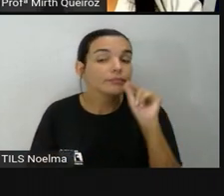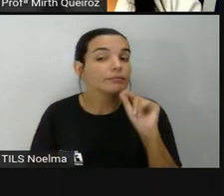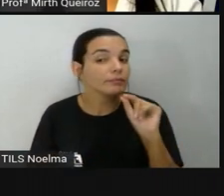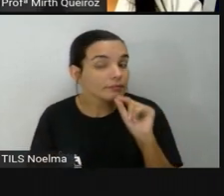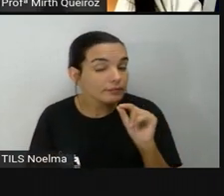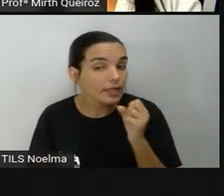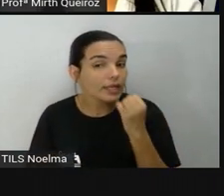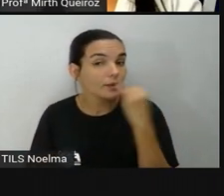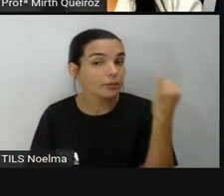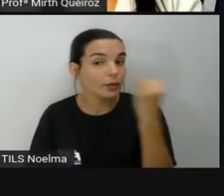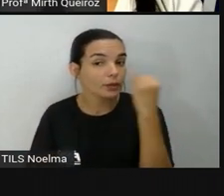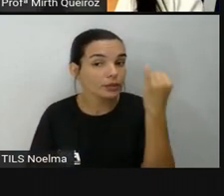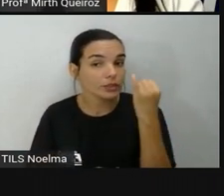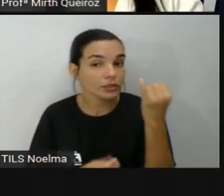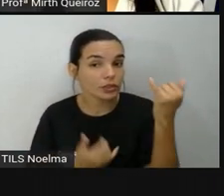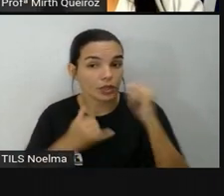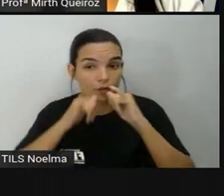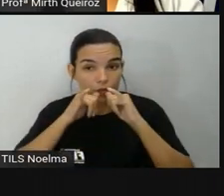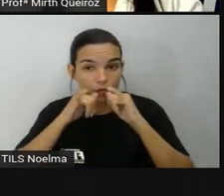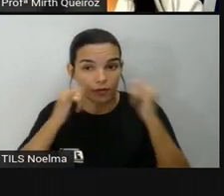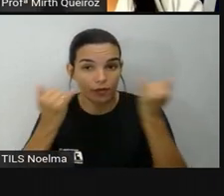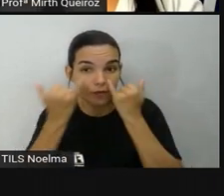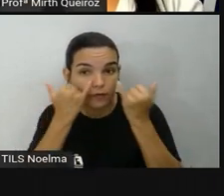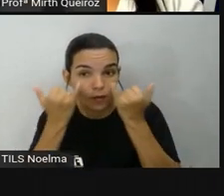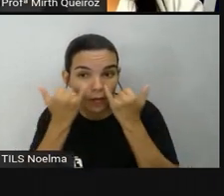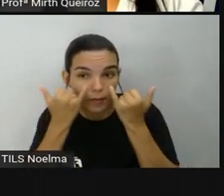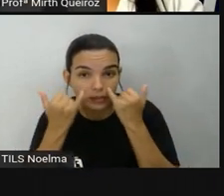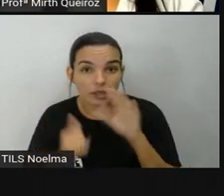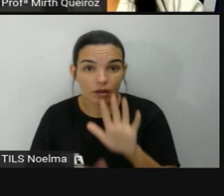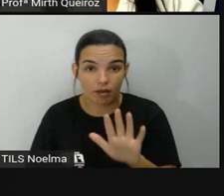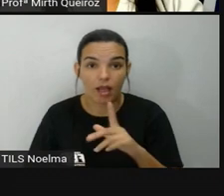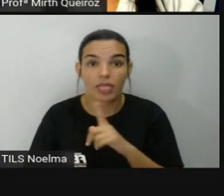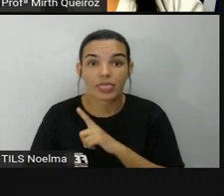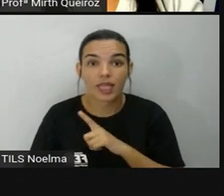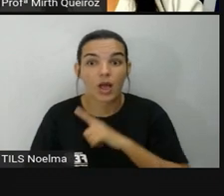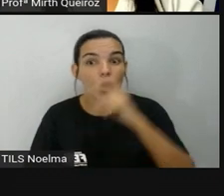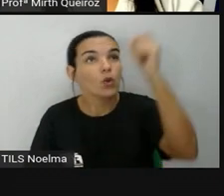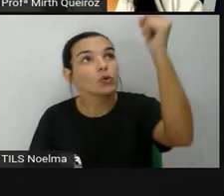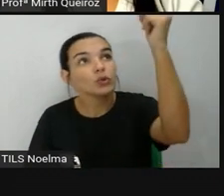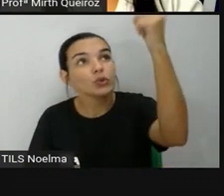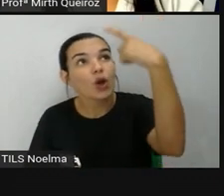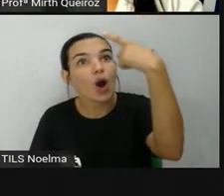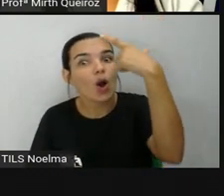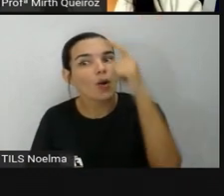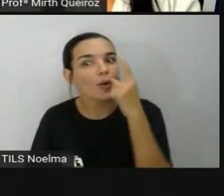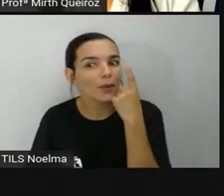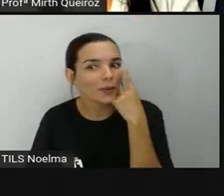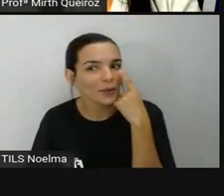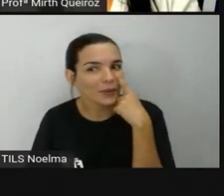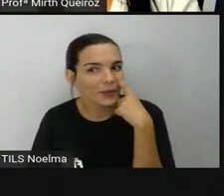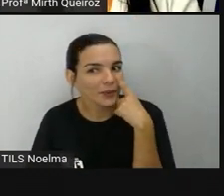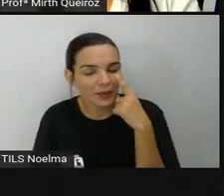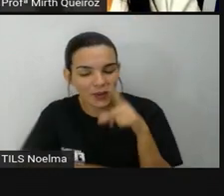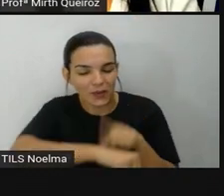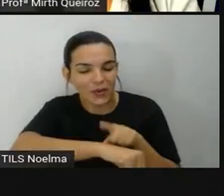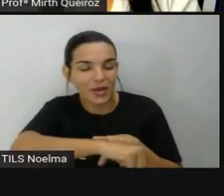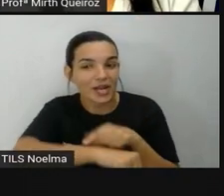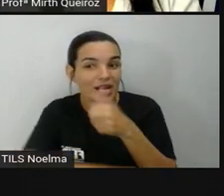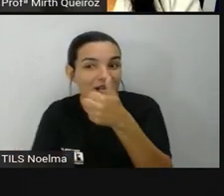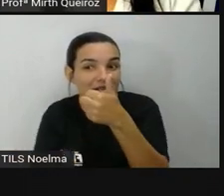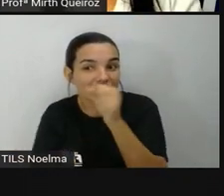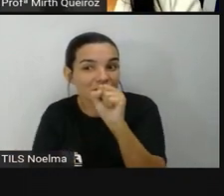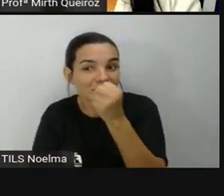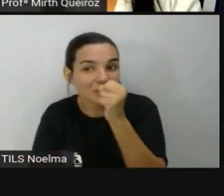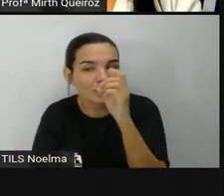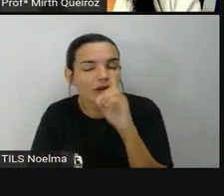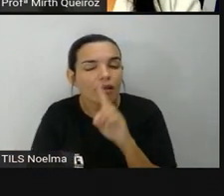informação importante. Temos aí a imagem do sol. E essa jogada foi às 18 horas. Então, é quando